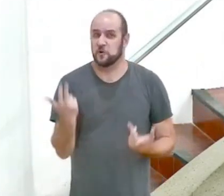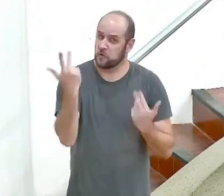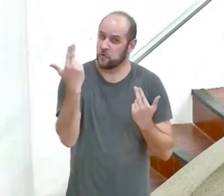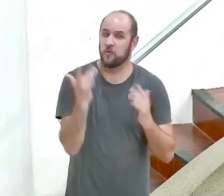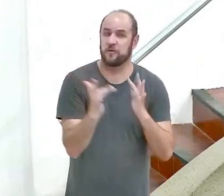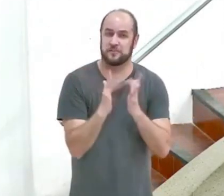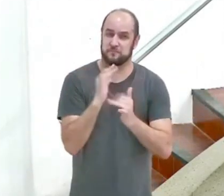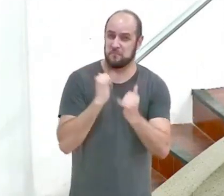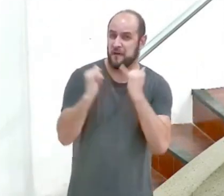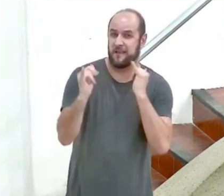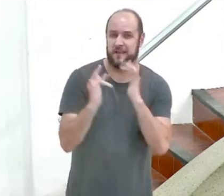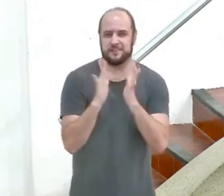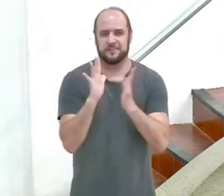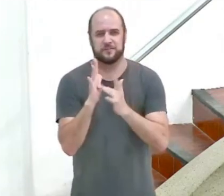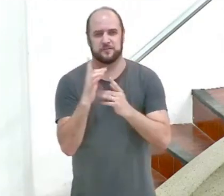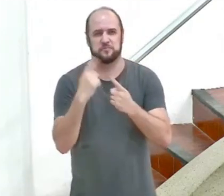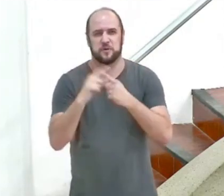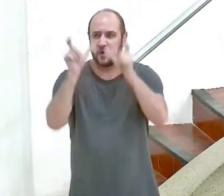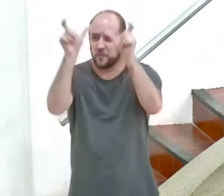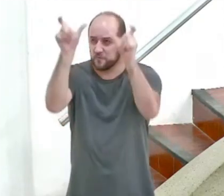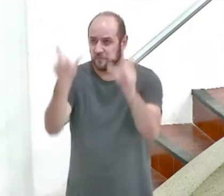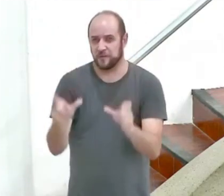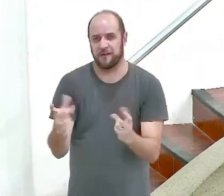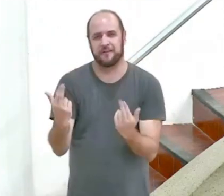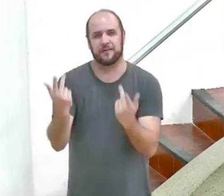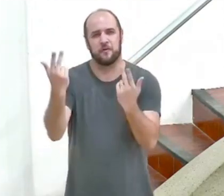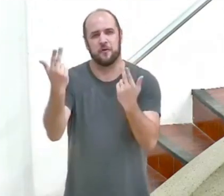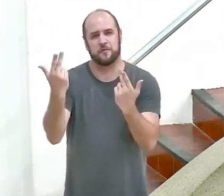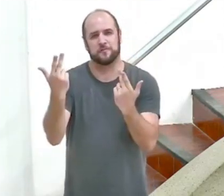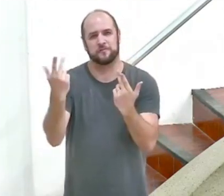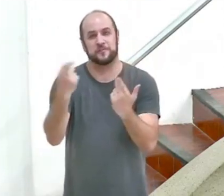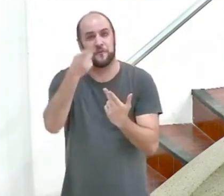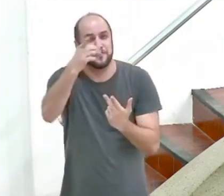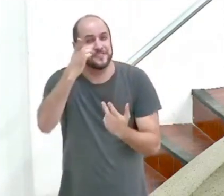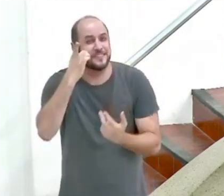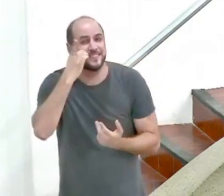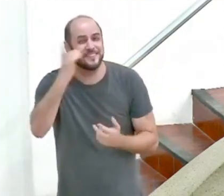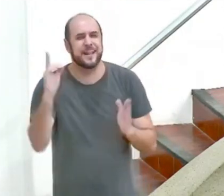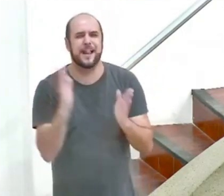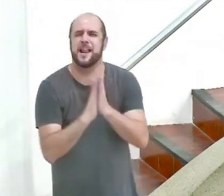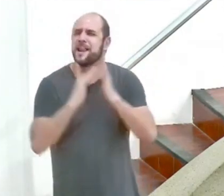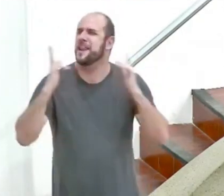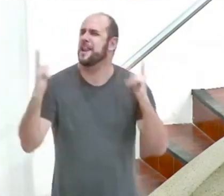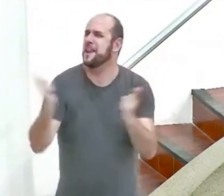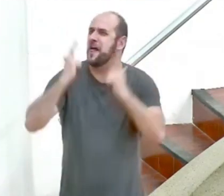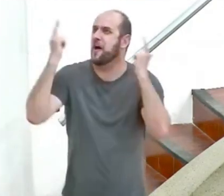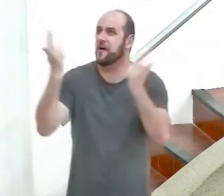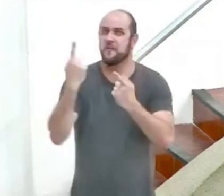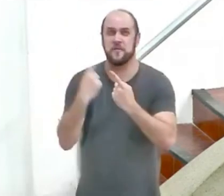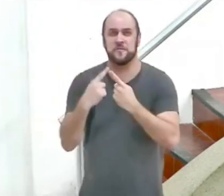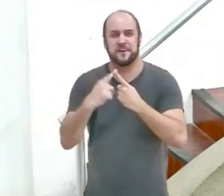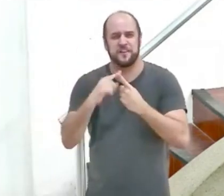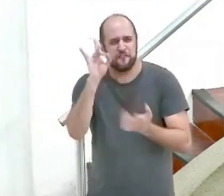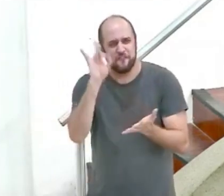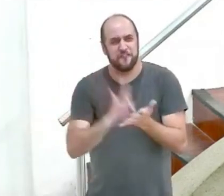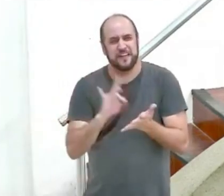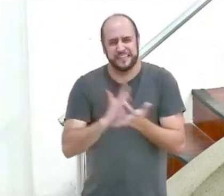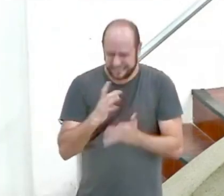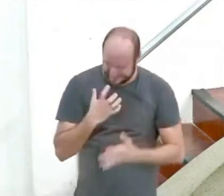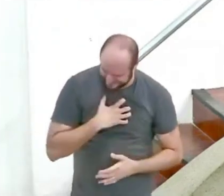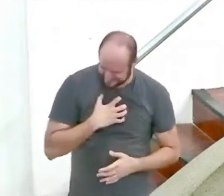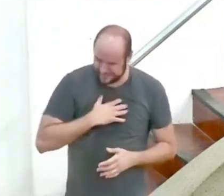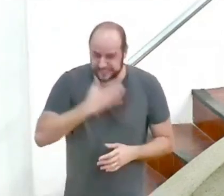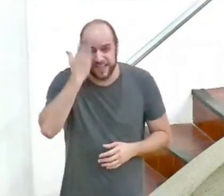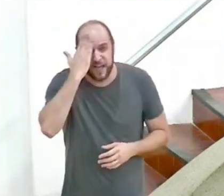ele porque o veremos como ele é naquele dia você vai louvar ao Senhor porque você vai saber o que é verdadeiramente